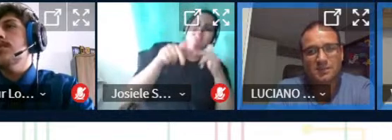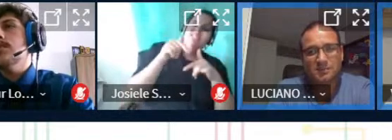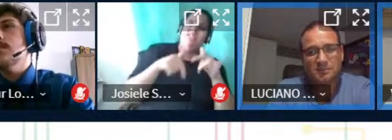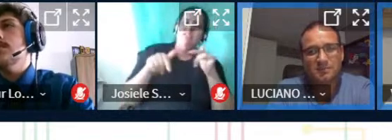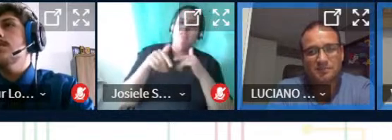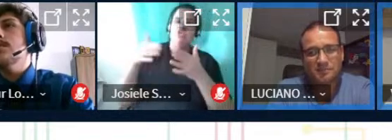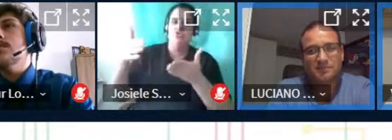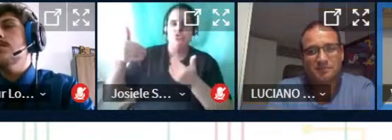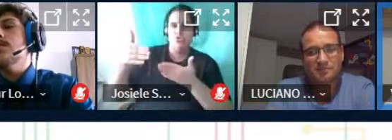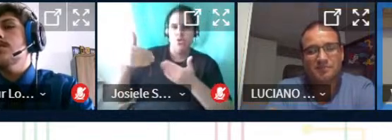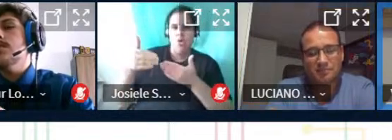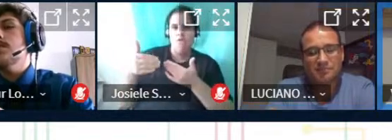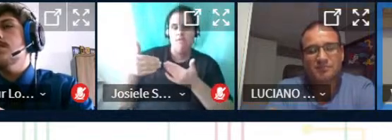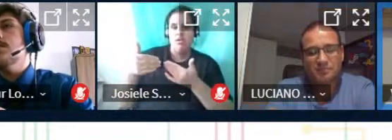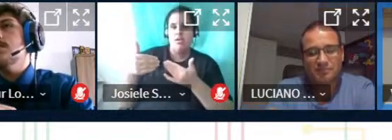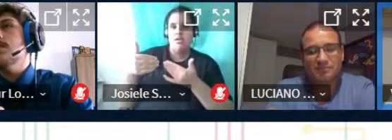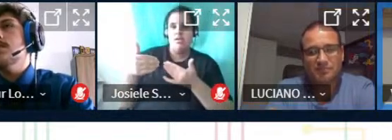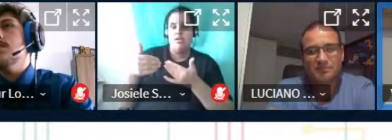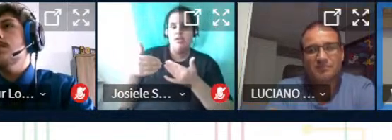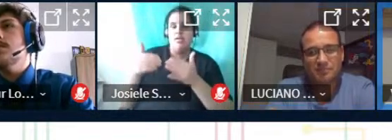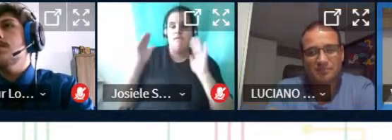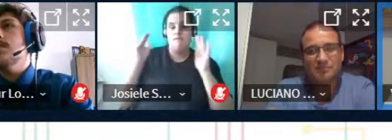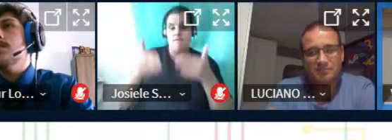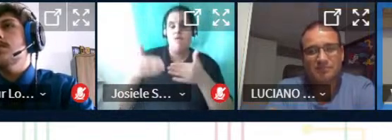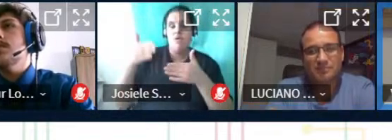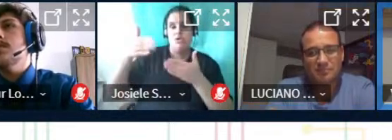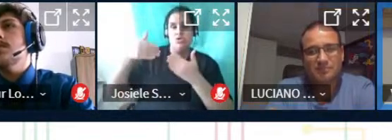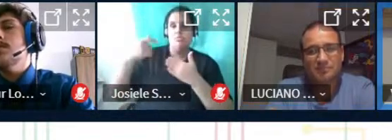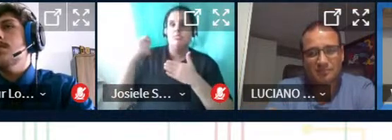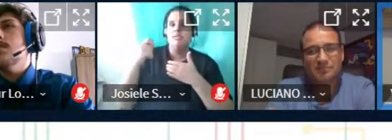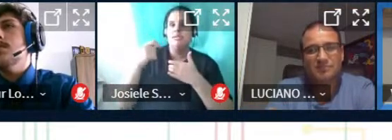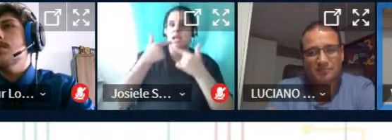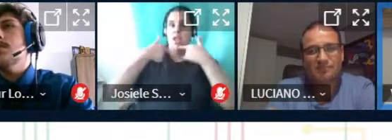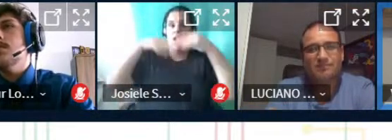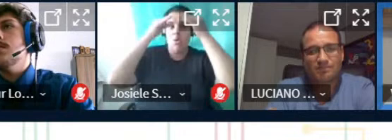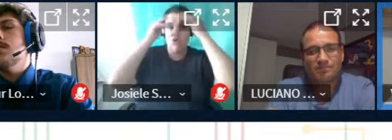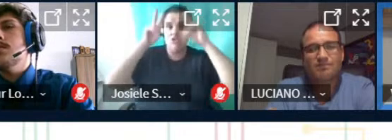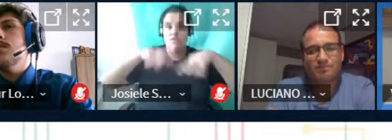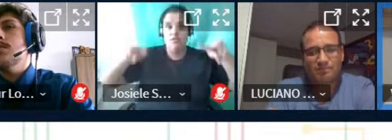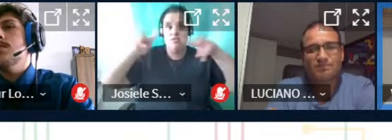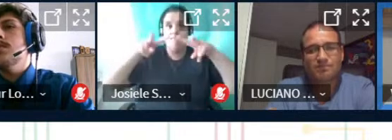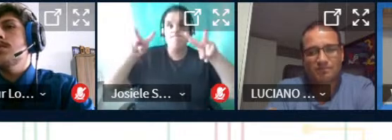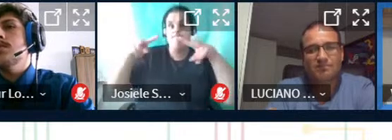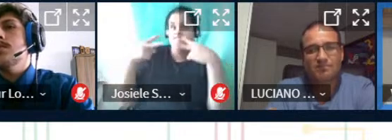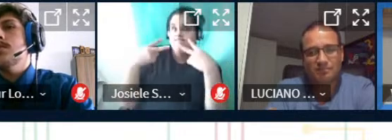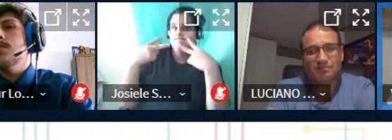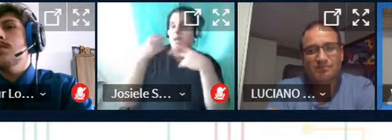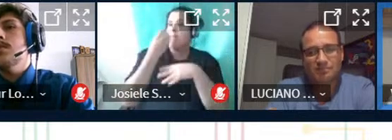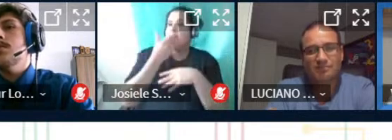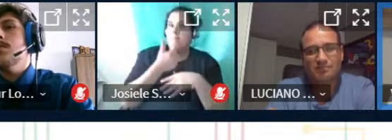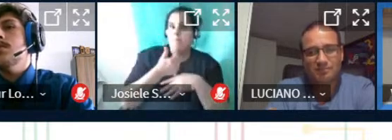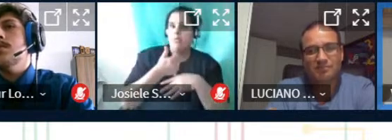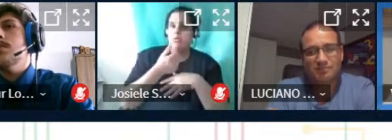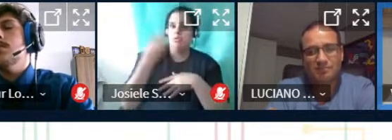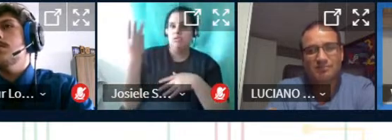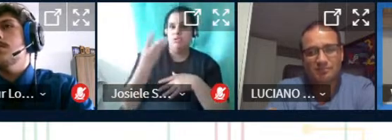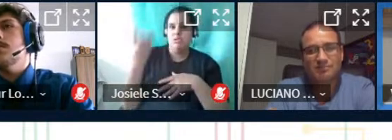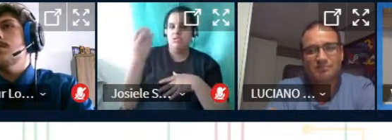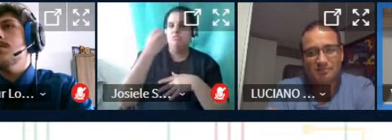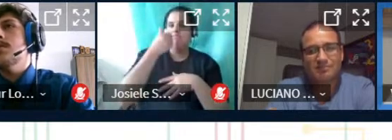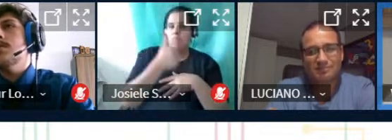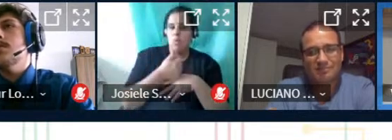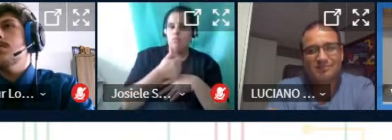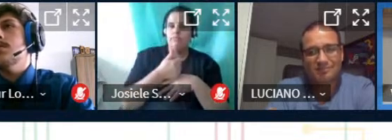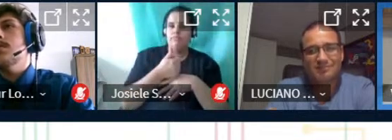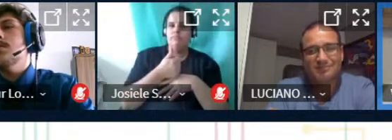adolescentes né um público jovem que precisa ter uma linguagem visual atrativa também e os três são muito bons